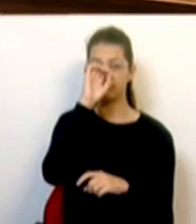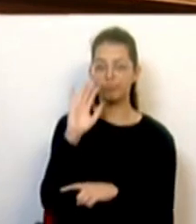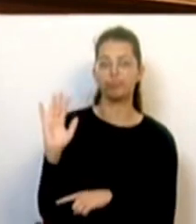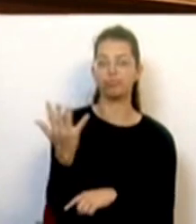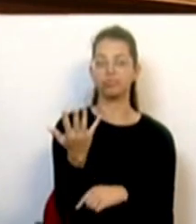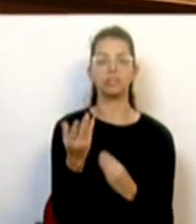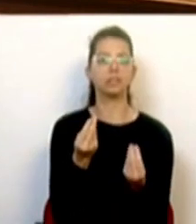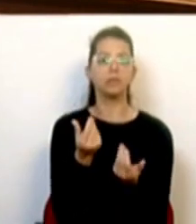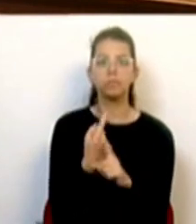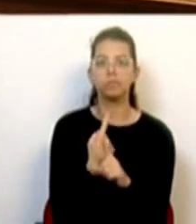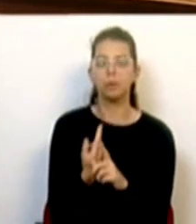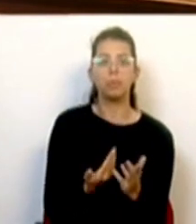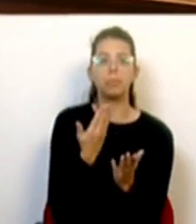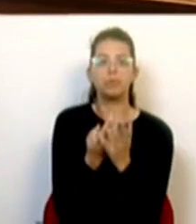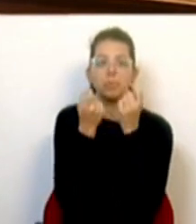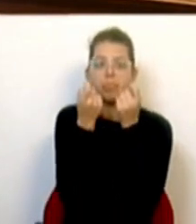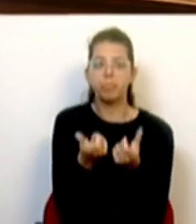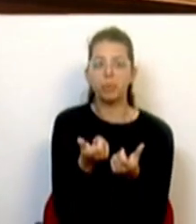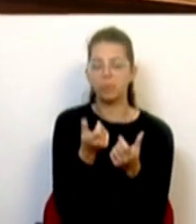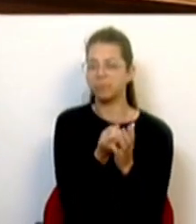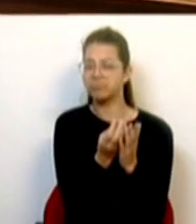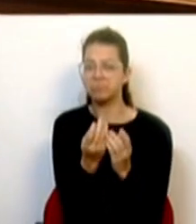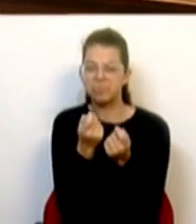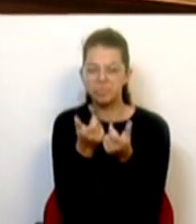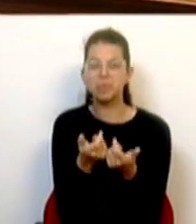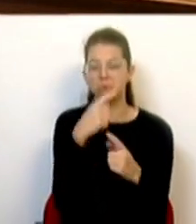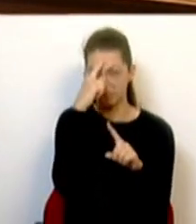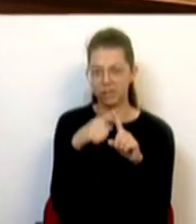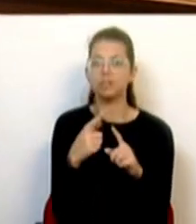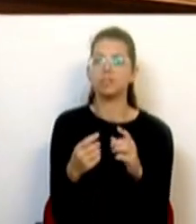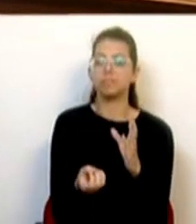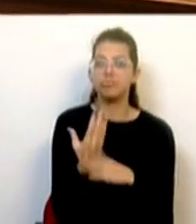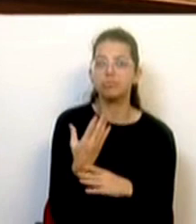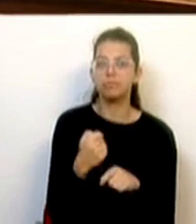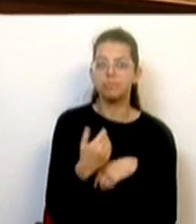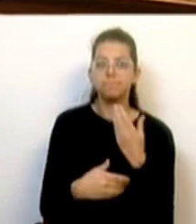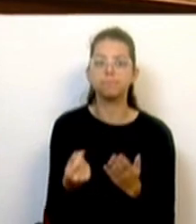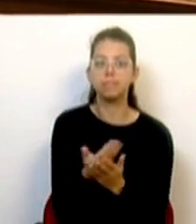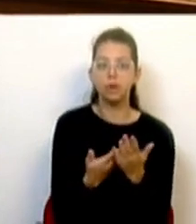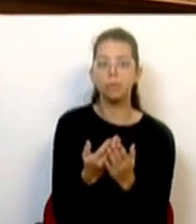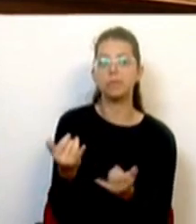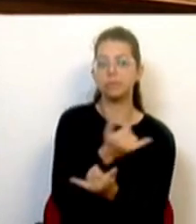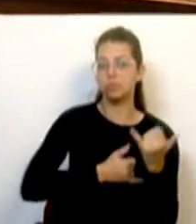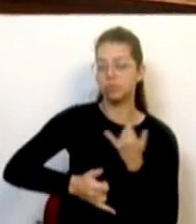há muito poucas propostas para melhorar aquilo que é a criação e a revelação a partir da economia circular.